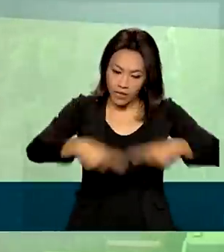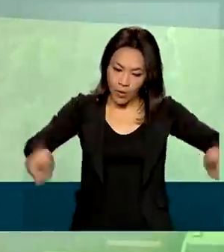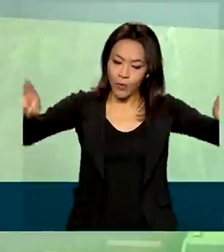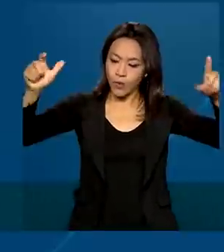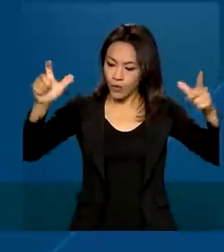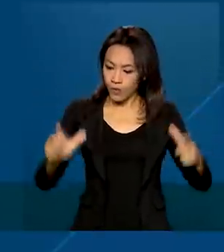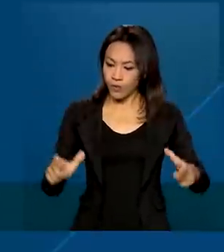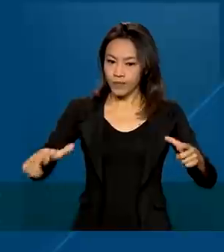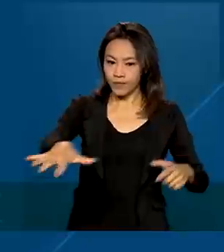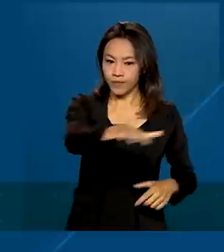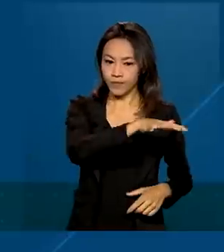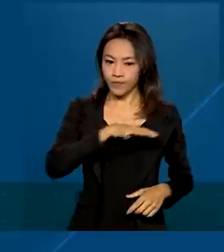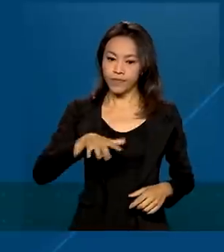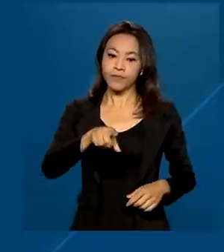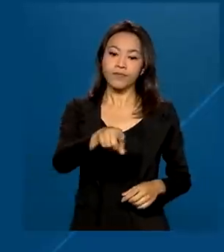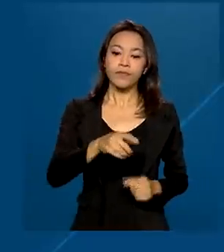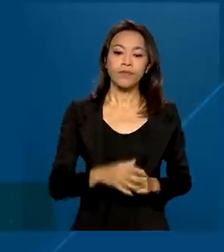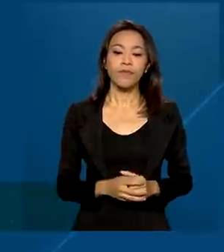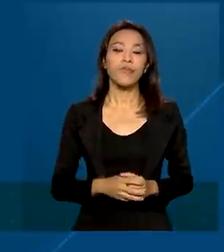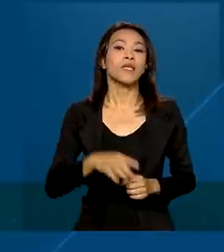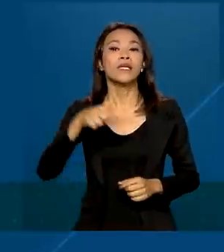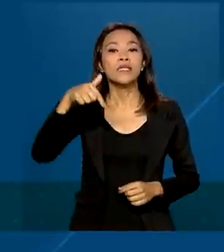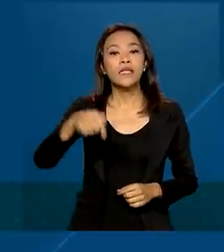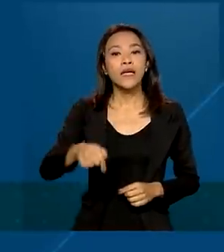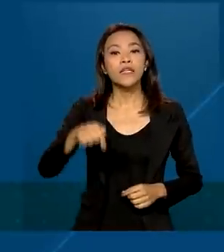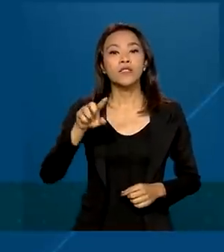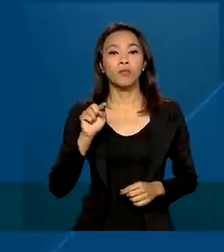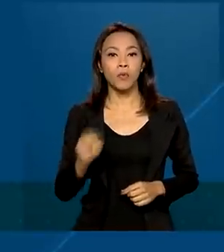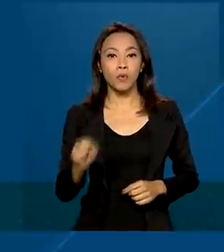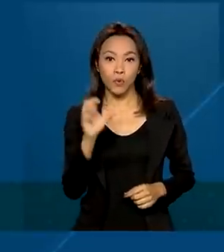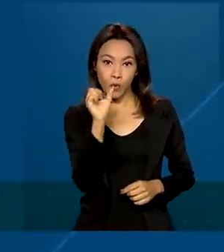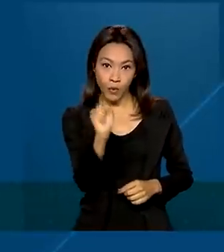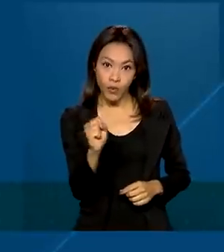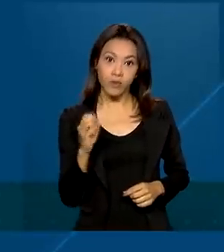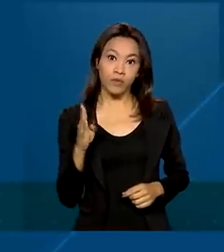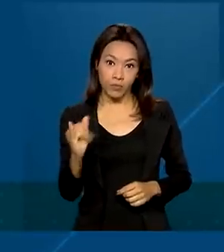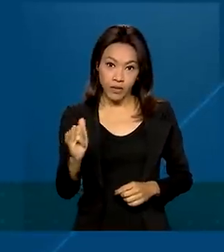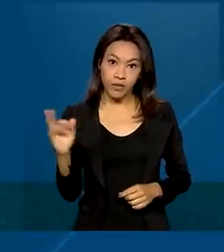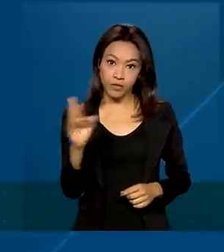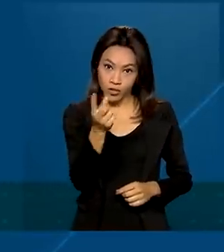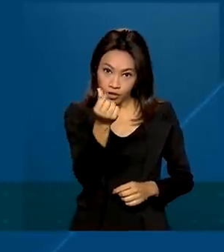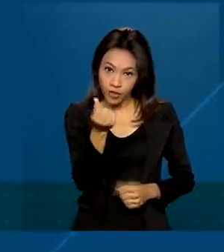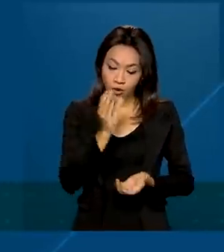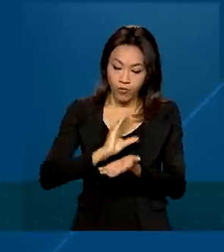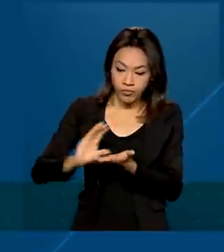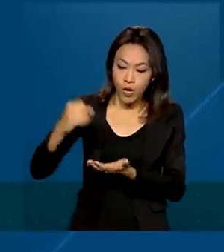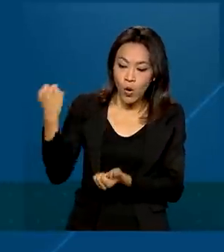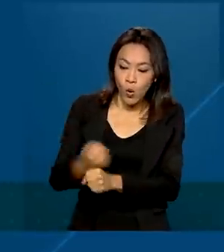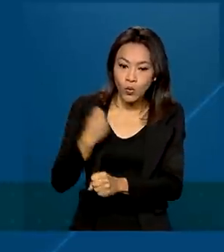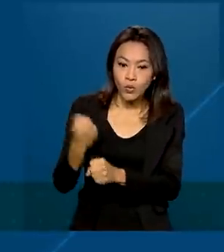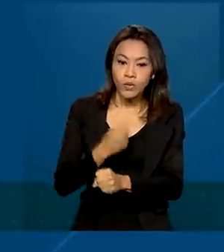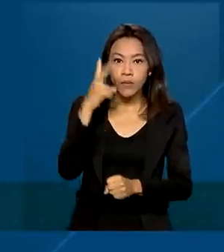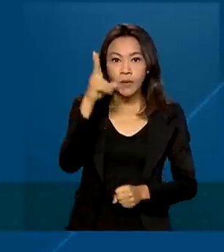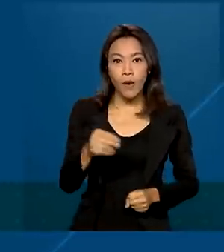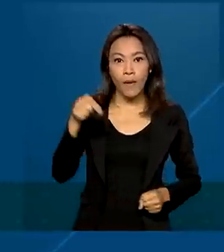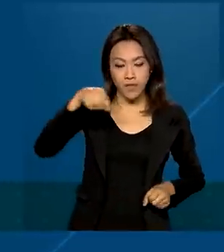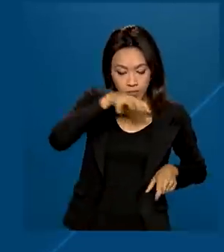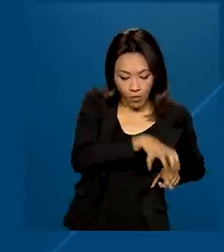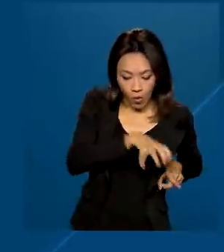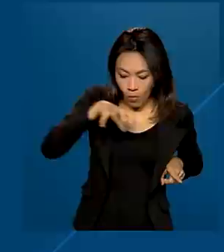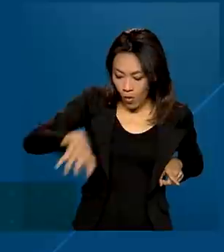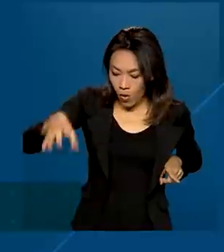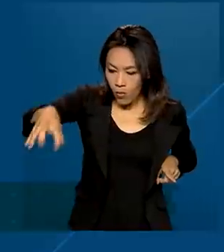aos usuários. São 7,8 bilhões de investimentos em duplicação, em construção de bases como essa, que vão trazer